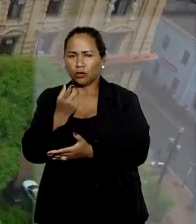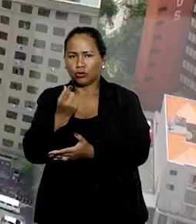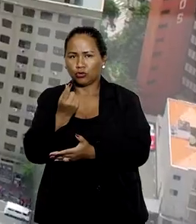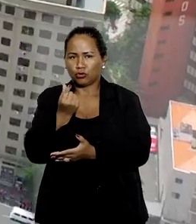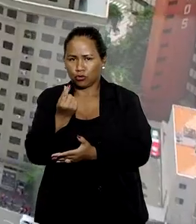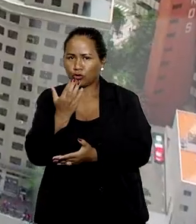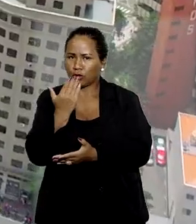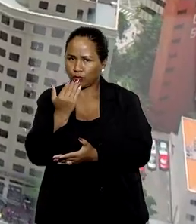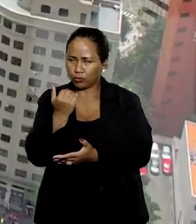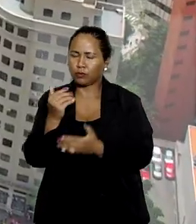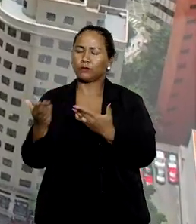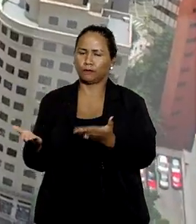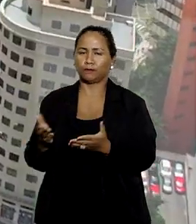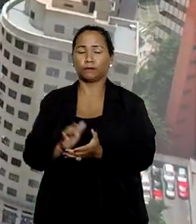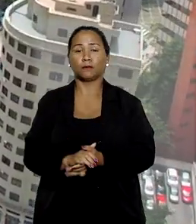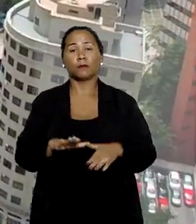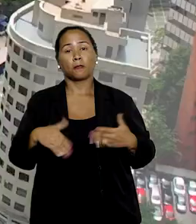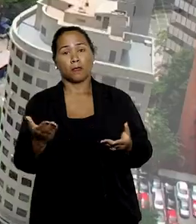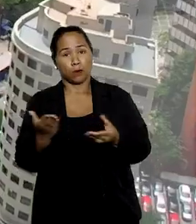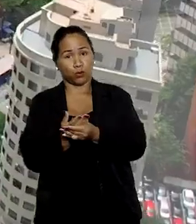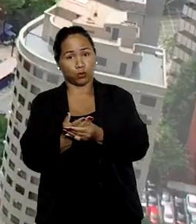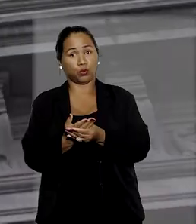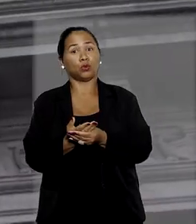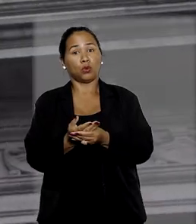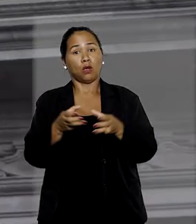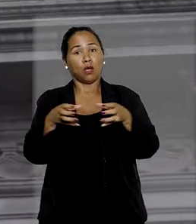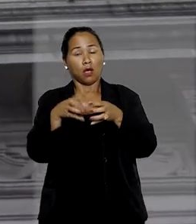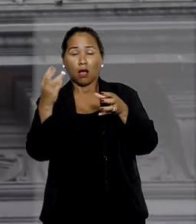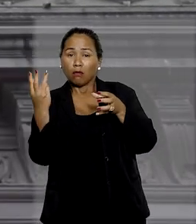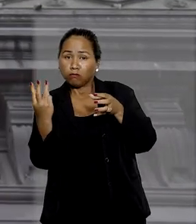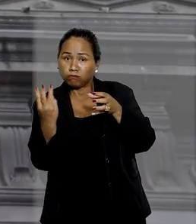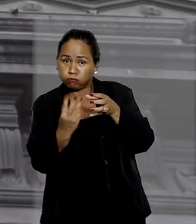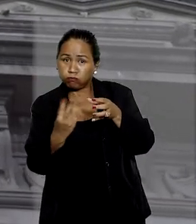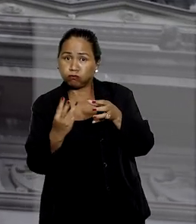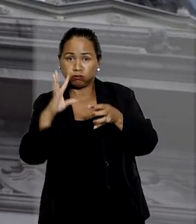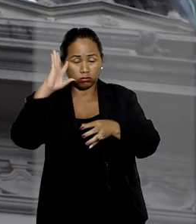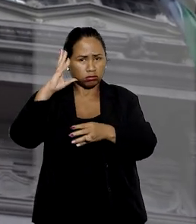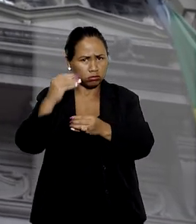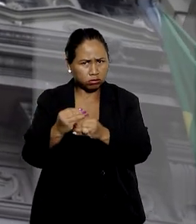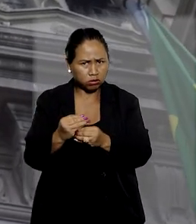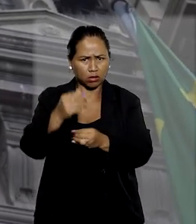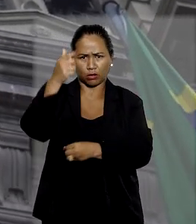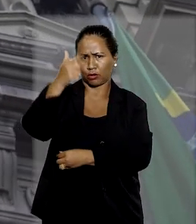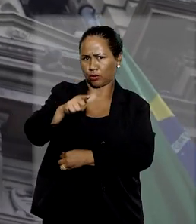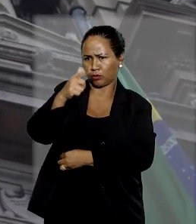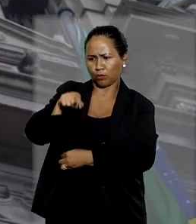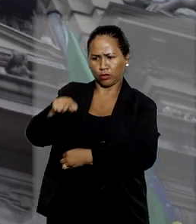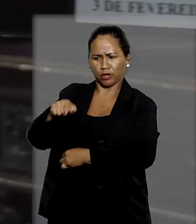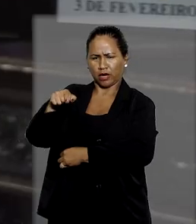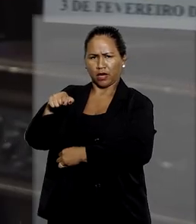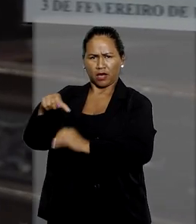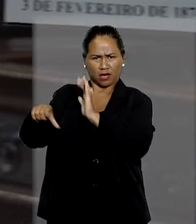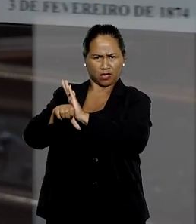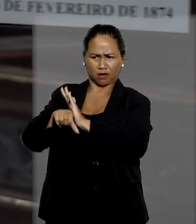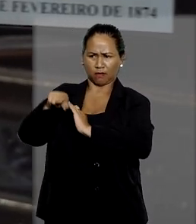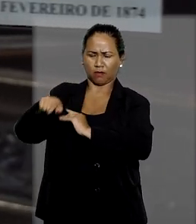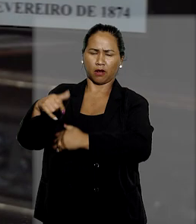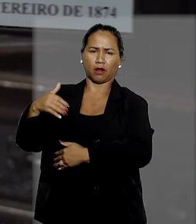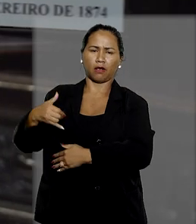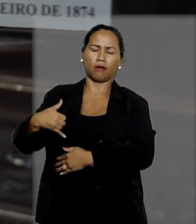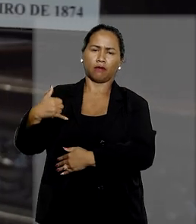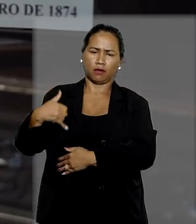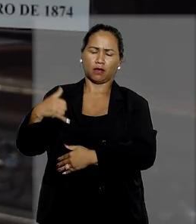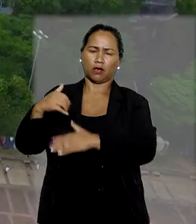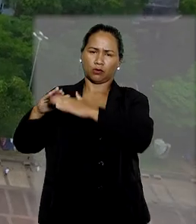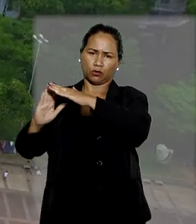de São Paulo reformou a sentença de primeiro grau por considerar que não teria havido fraude nem má-fé da embargante, tendo